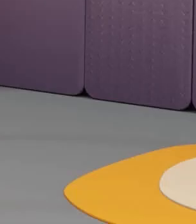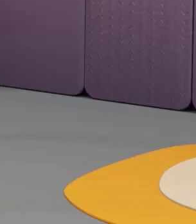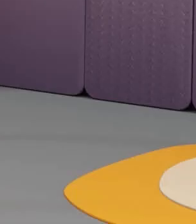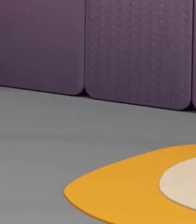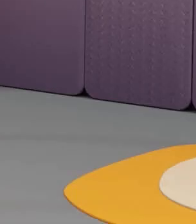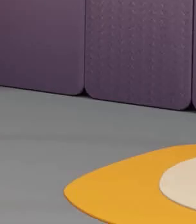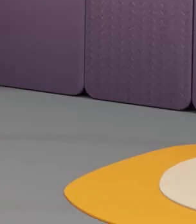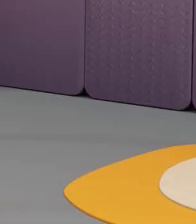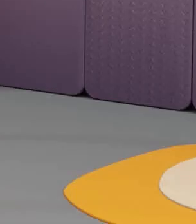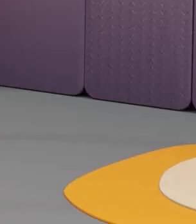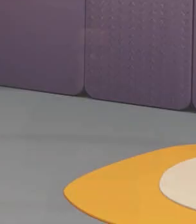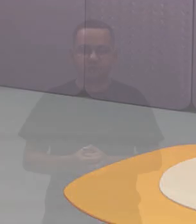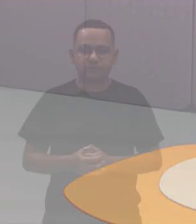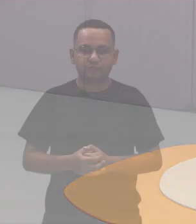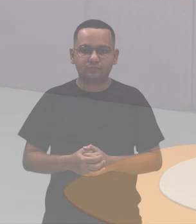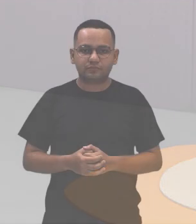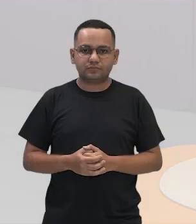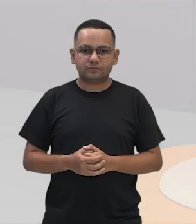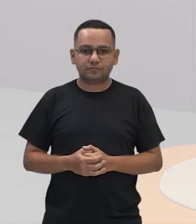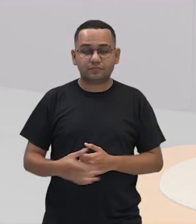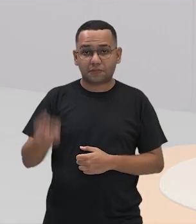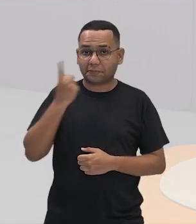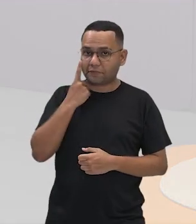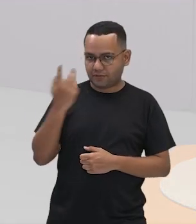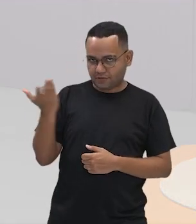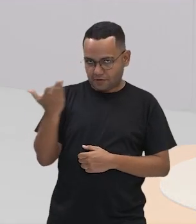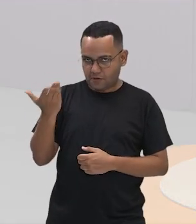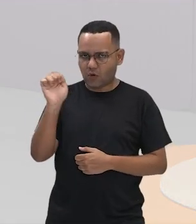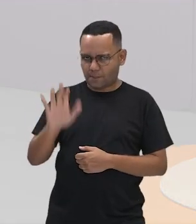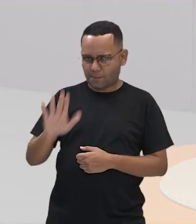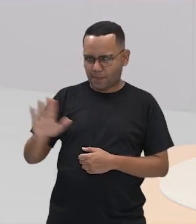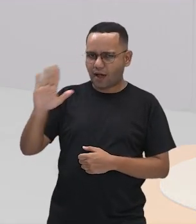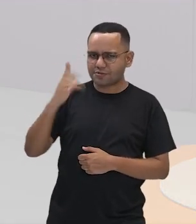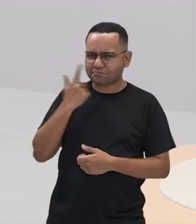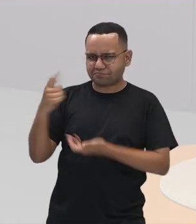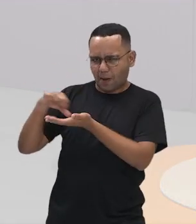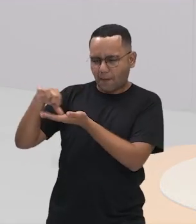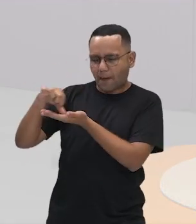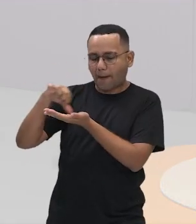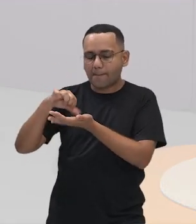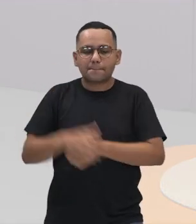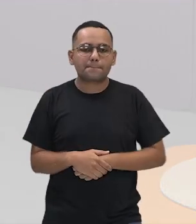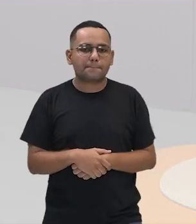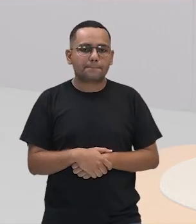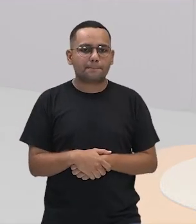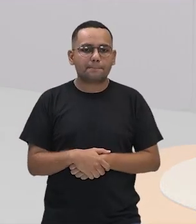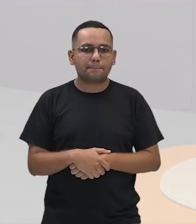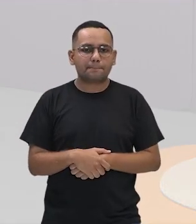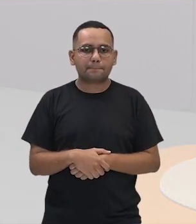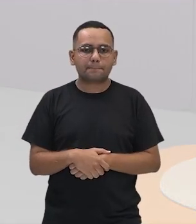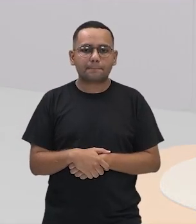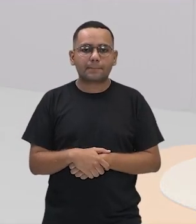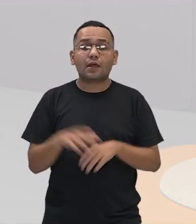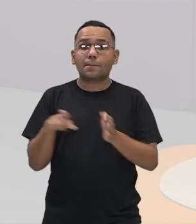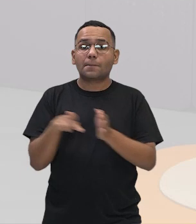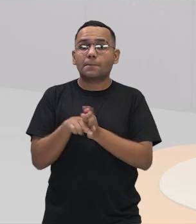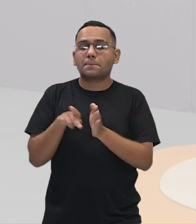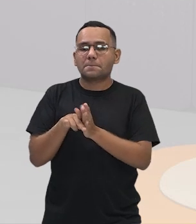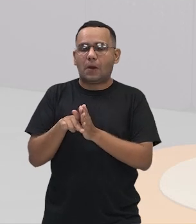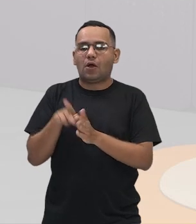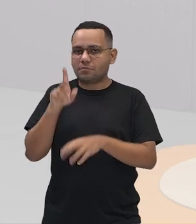Muito bem. Vejam esse mapa que nós temos aqui ao nosso lado. É o mapa da Itália. Isso